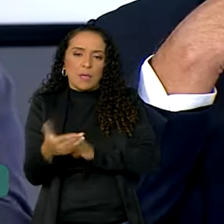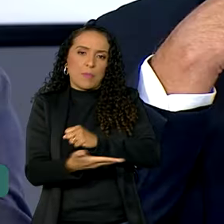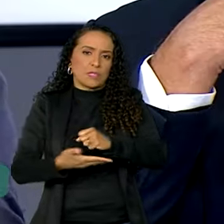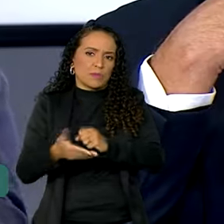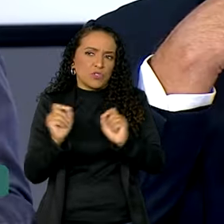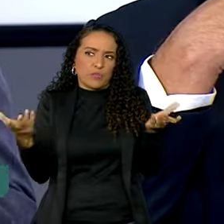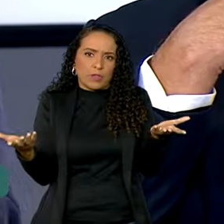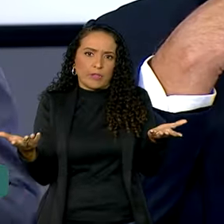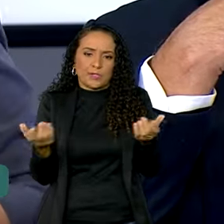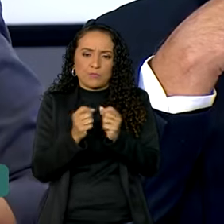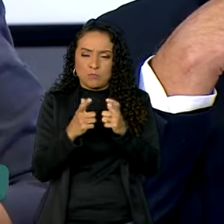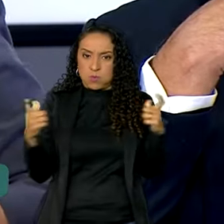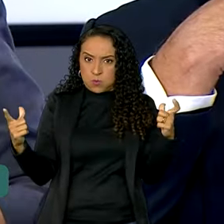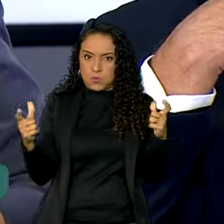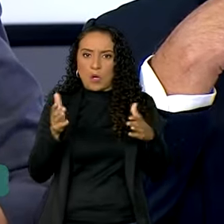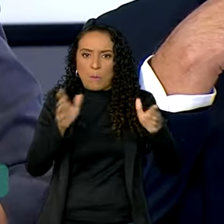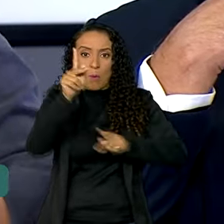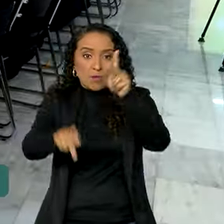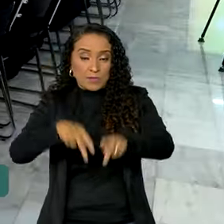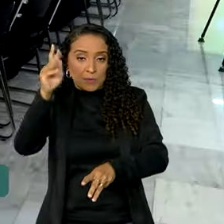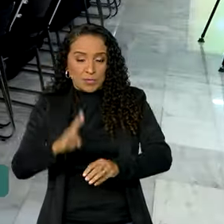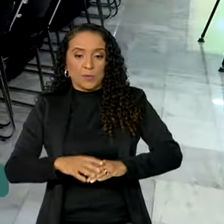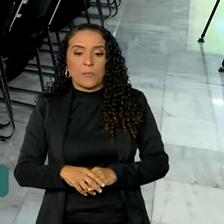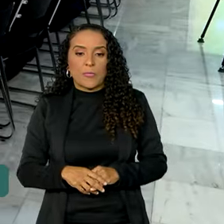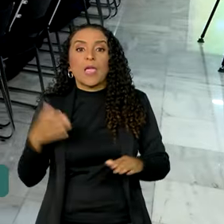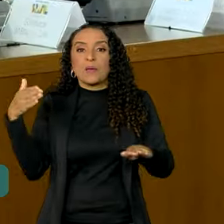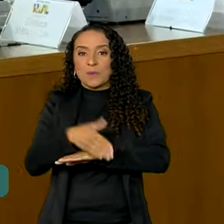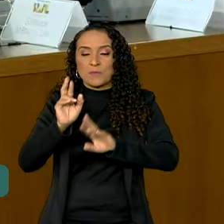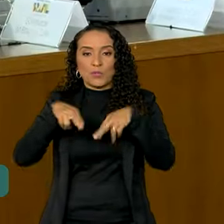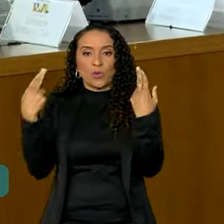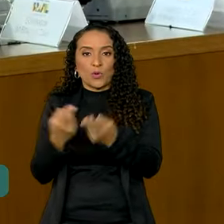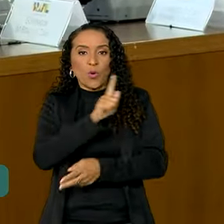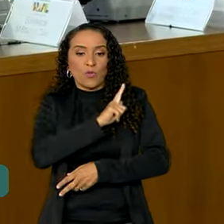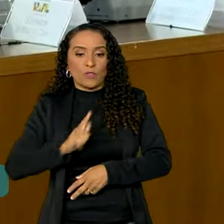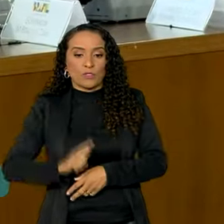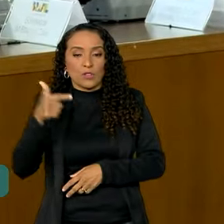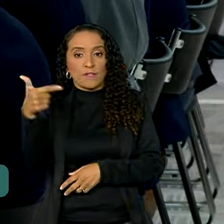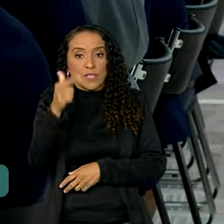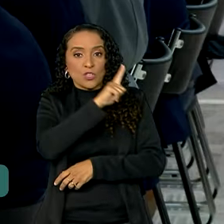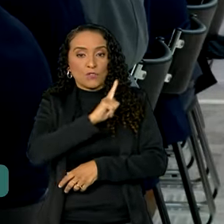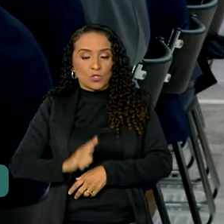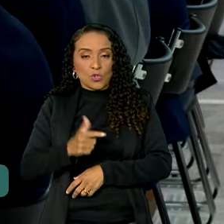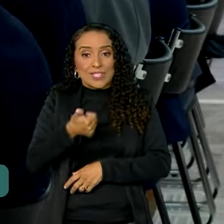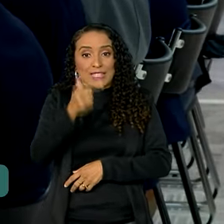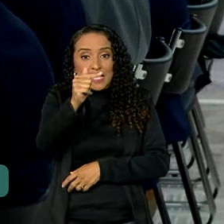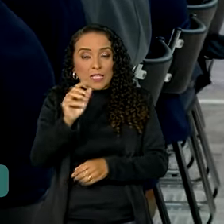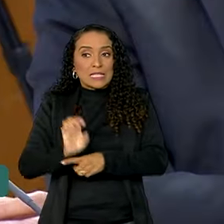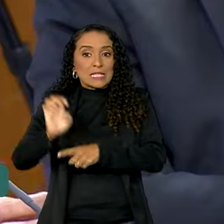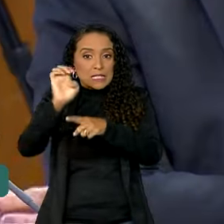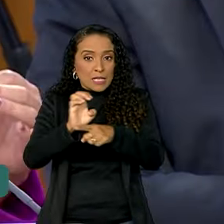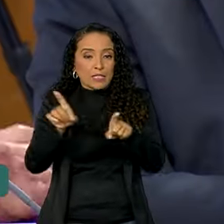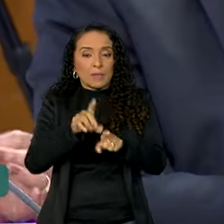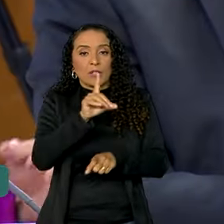pegaria aí uma grande parte da população brasileira. Participaram do encontro governadores e vice-governadores de 17 estados